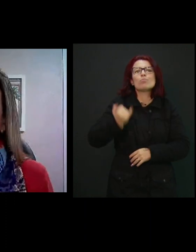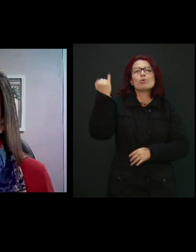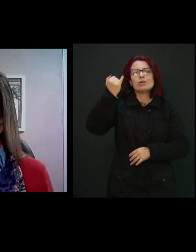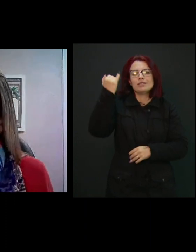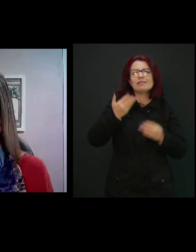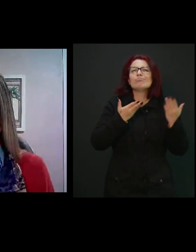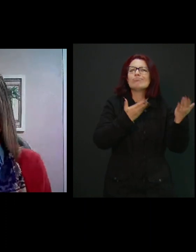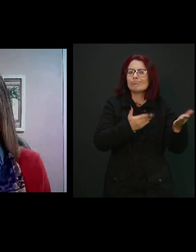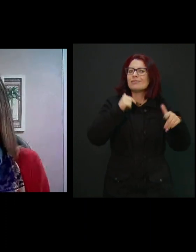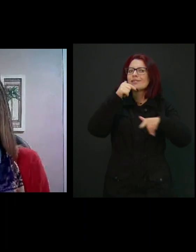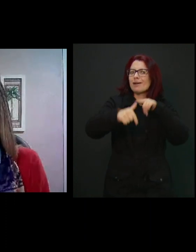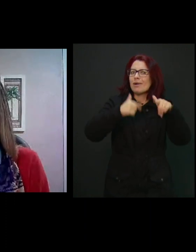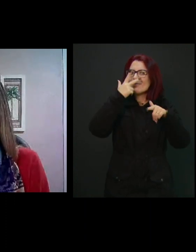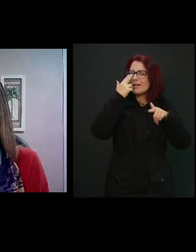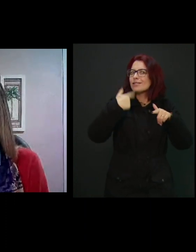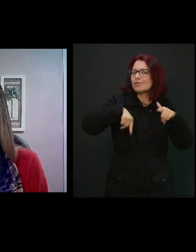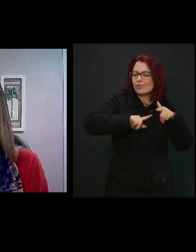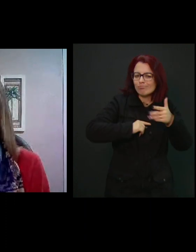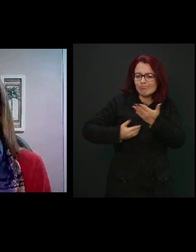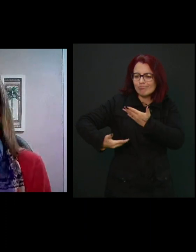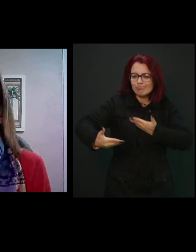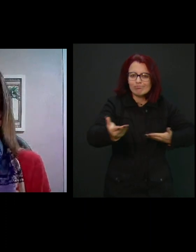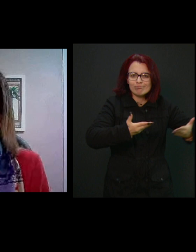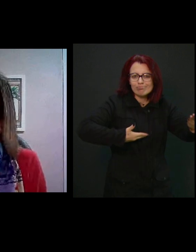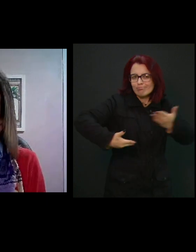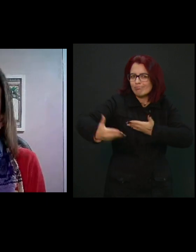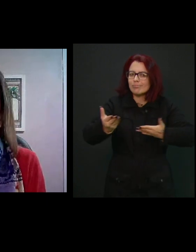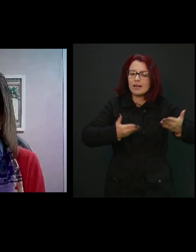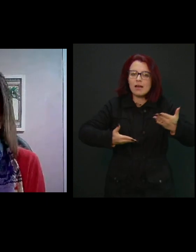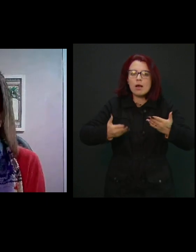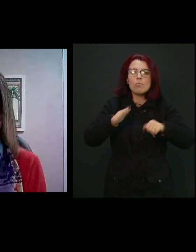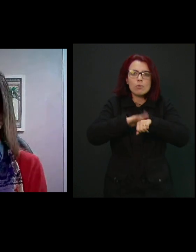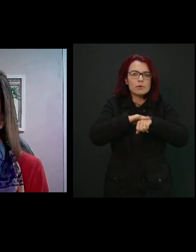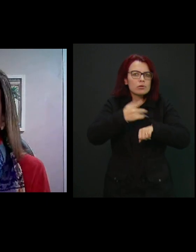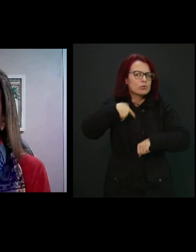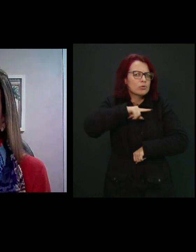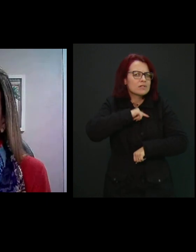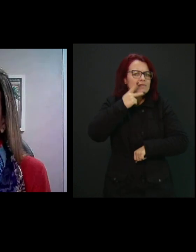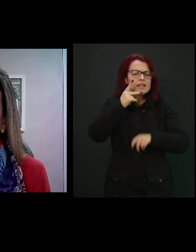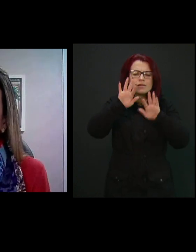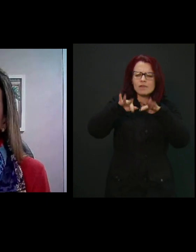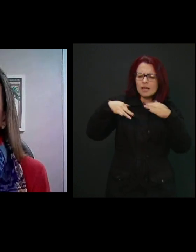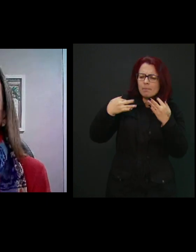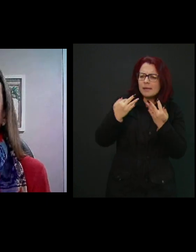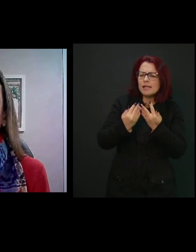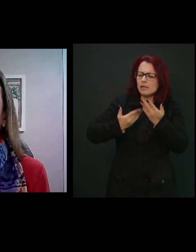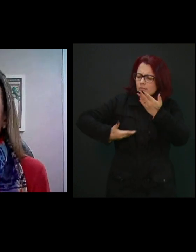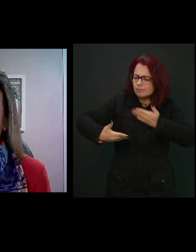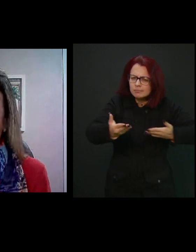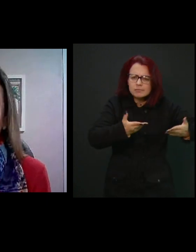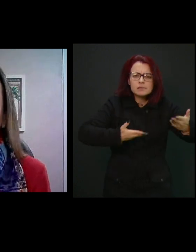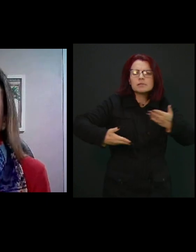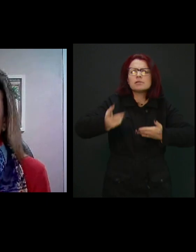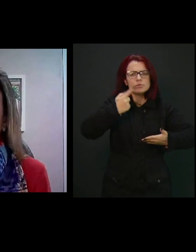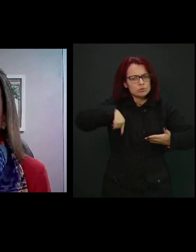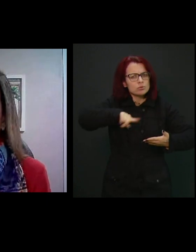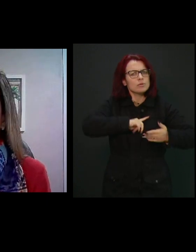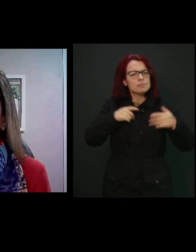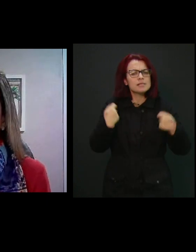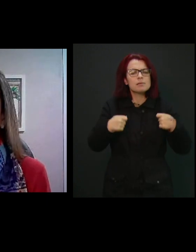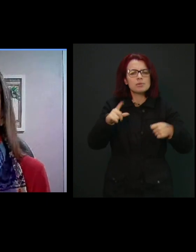trabalho colaborativo, né? Quando você fala, né? Da família, né? Toda essa interação que nós temos que ter, né?